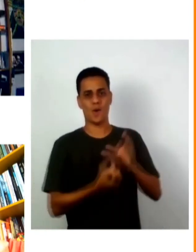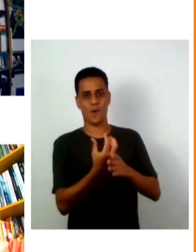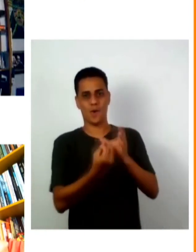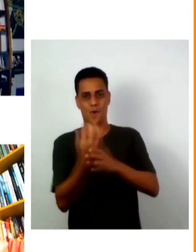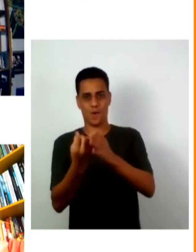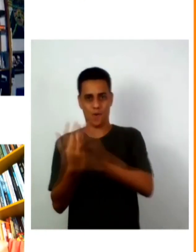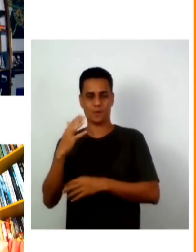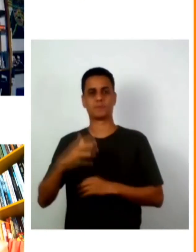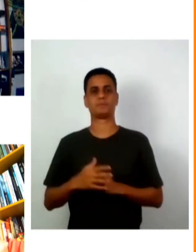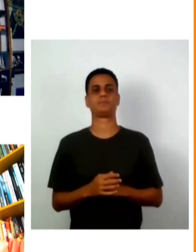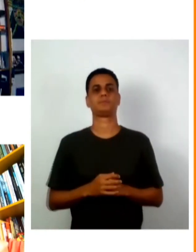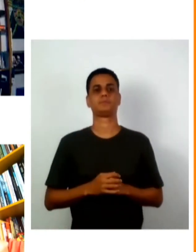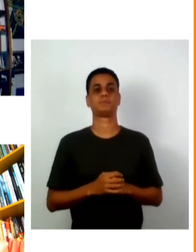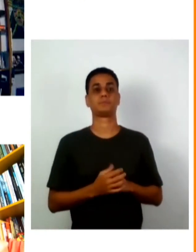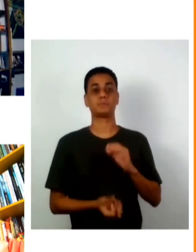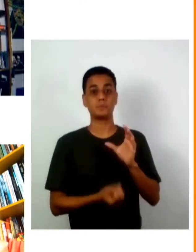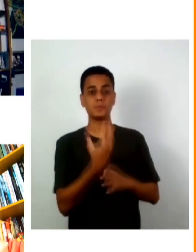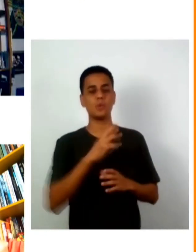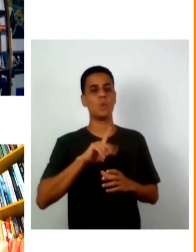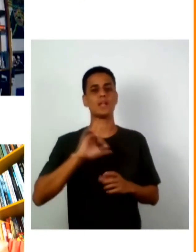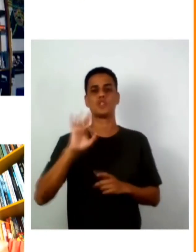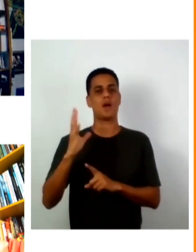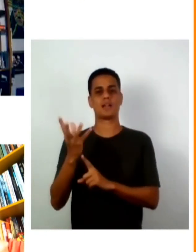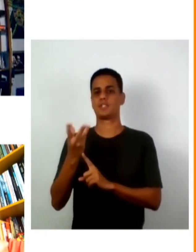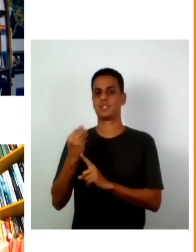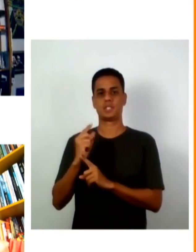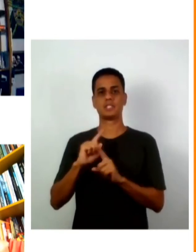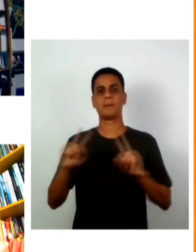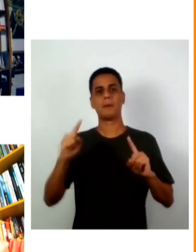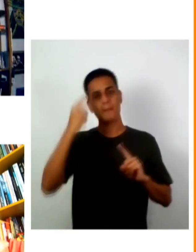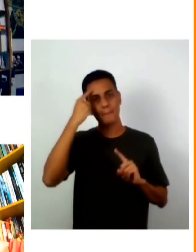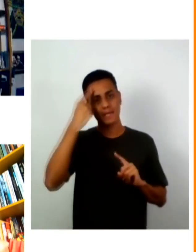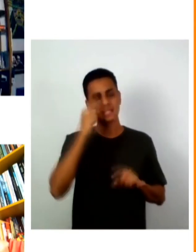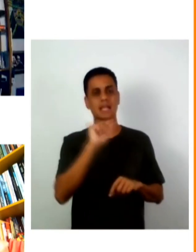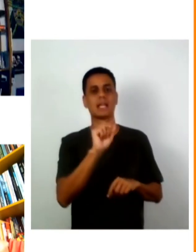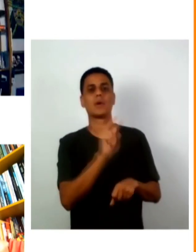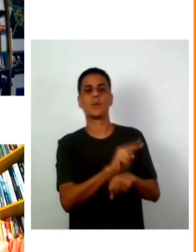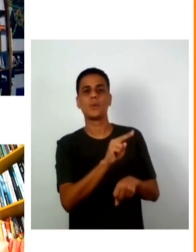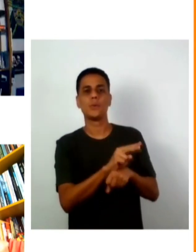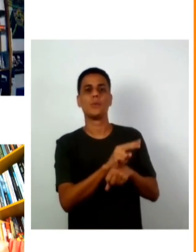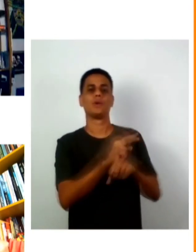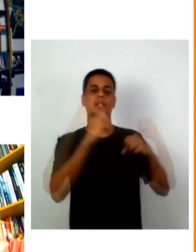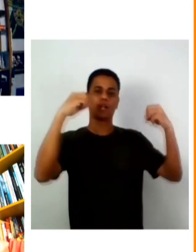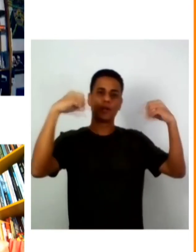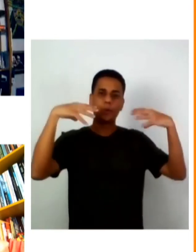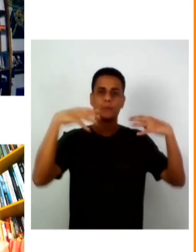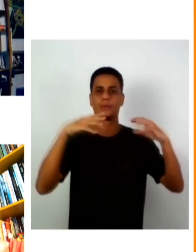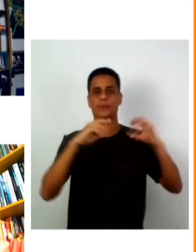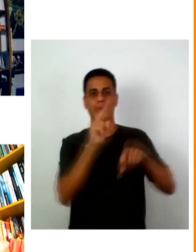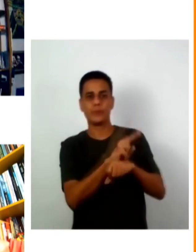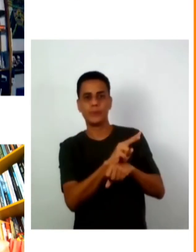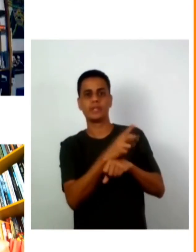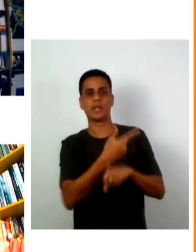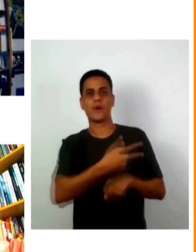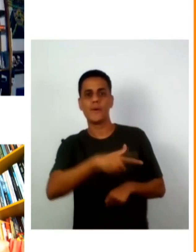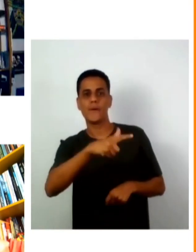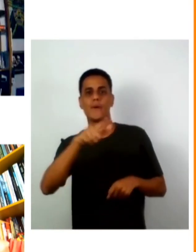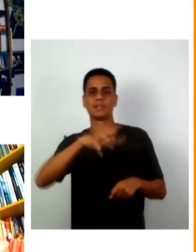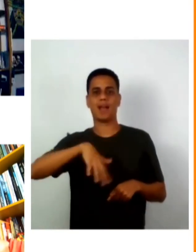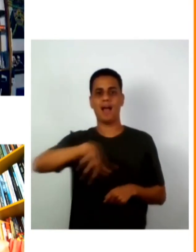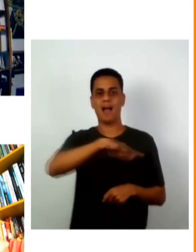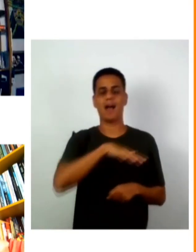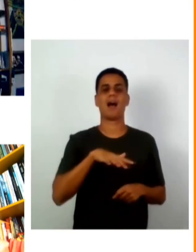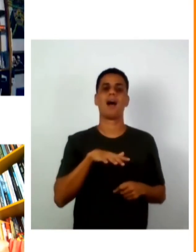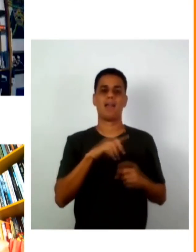que não é só artistas mas pensando desde a camareira do técnico de som de toda a cadeia de produção que envolve as áreas da economia